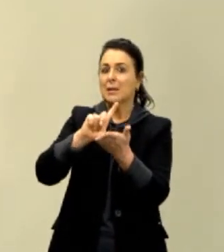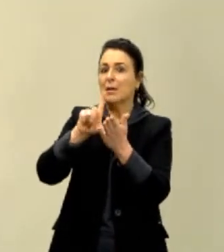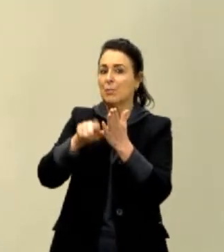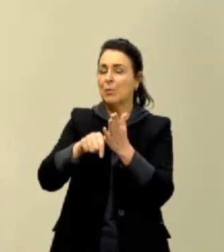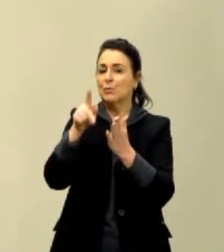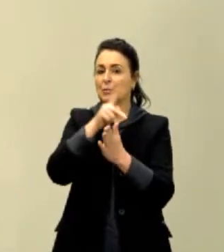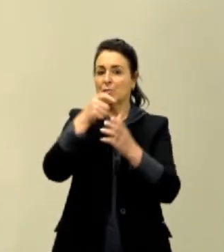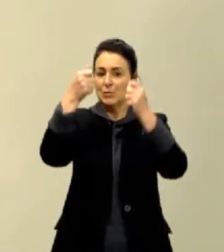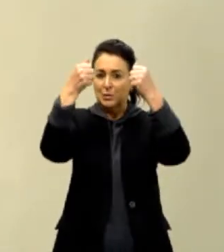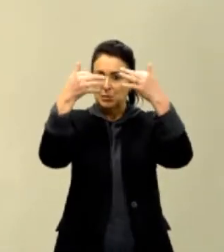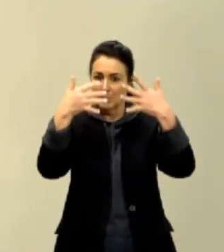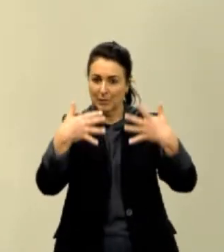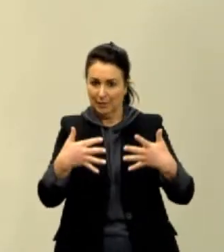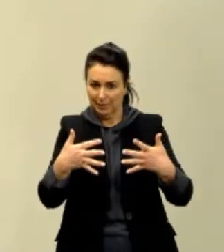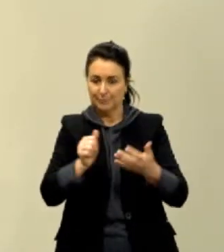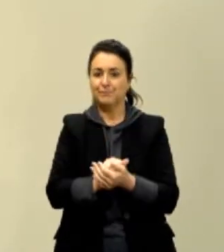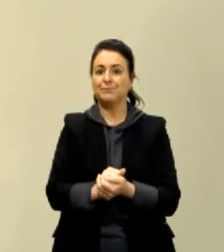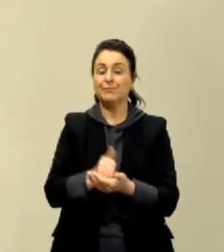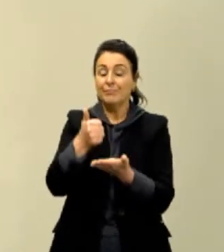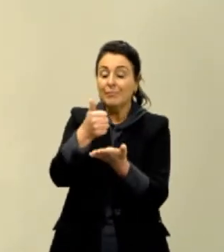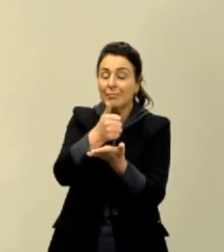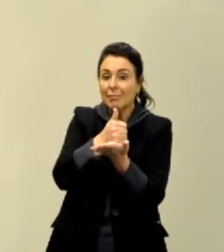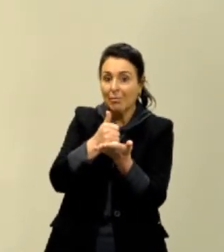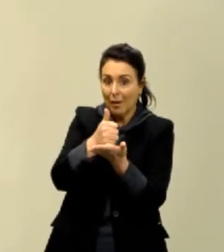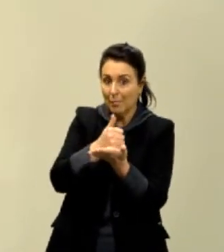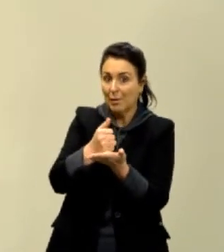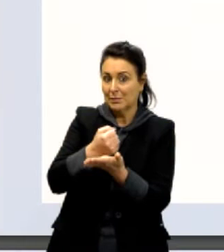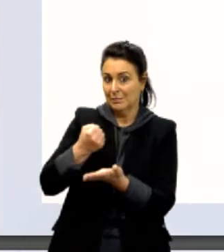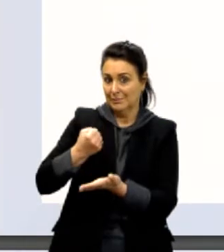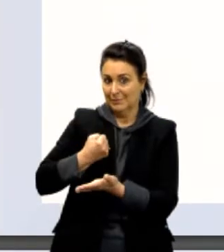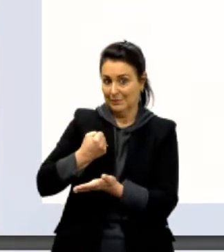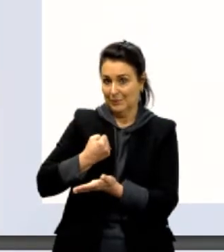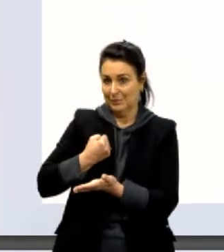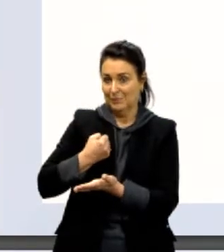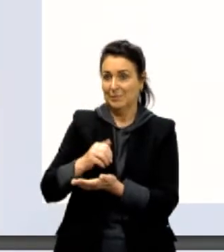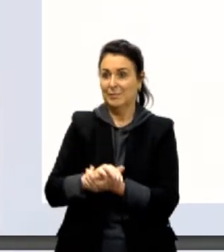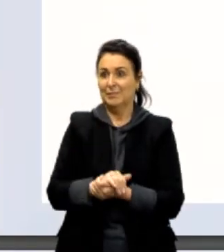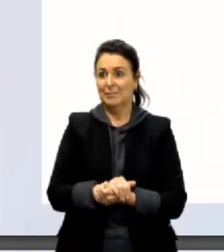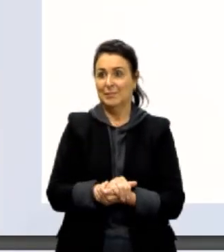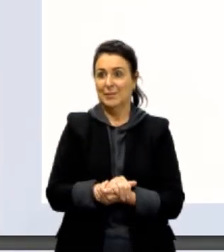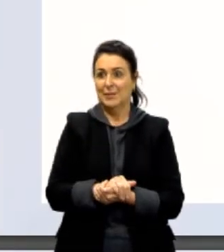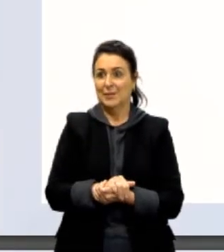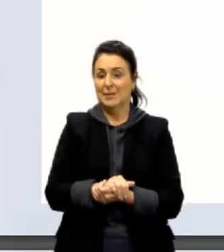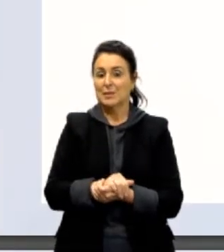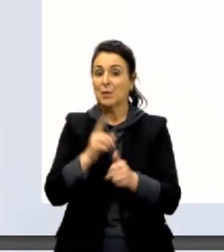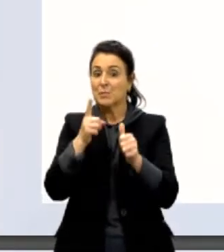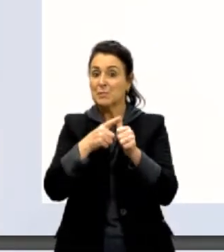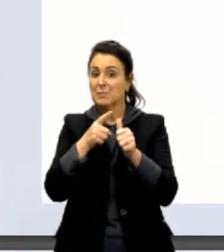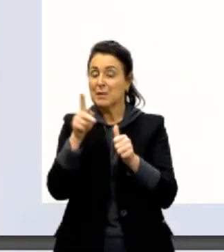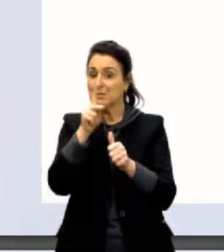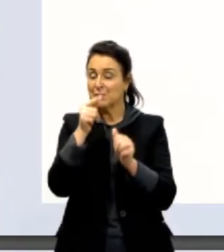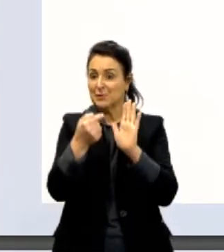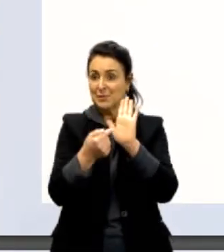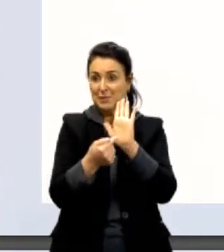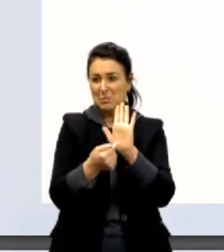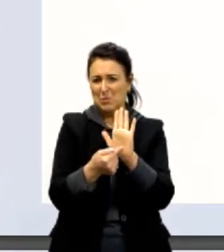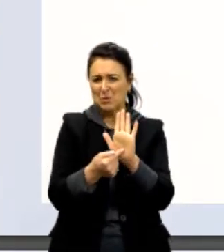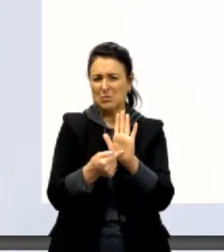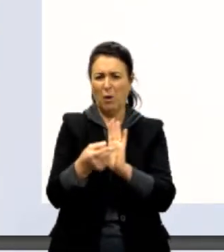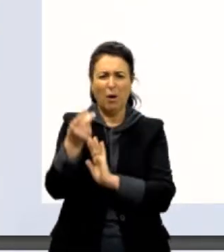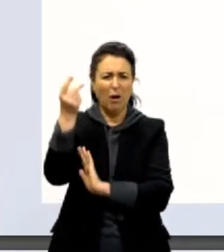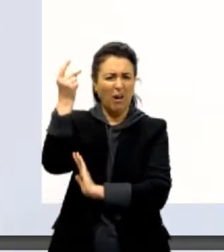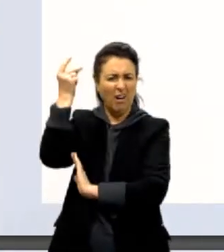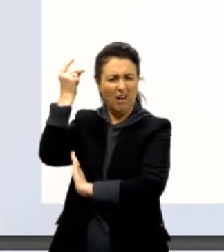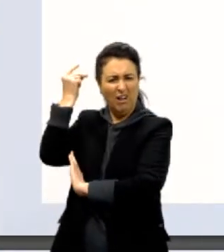Grandezas Derivadas. As Grandezas de Base, né, são essas, essas primeiras aqui, são da época lá da